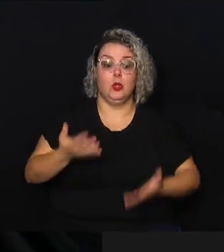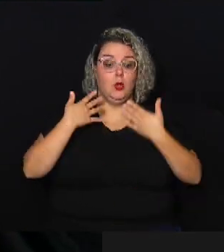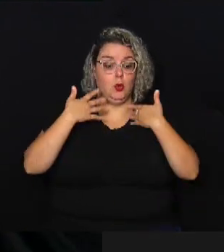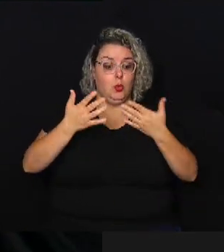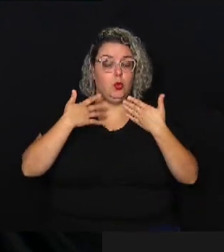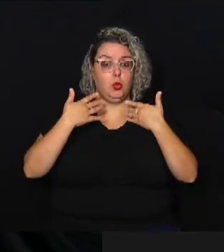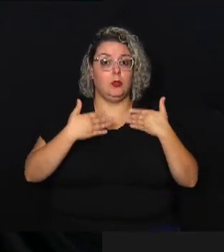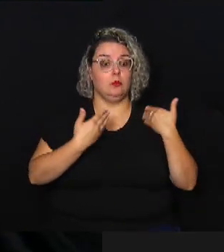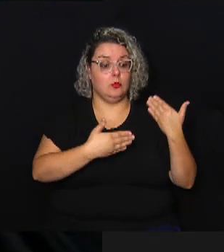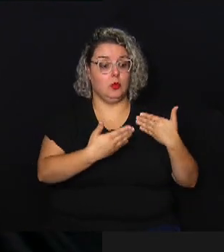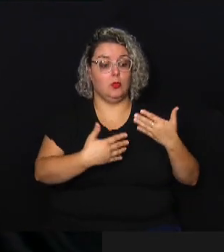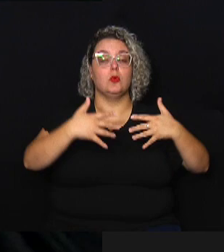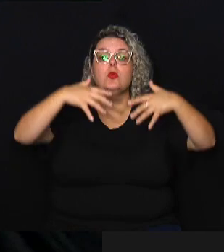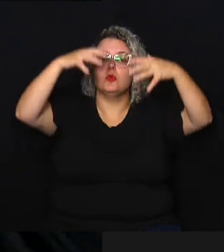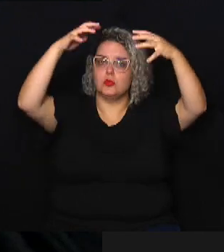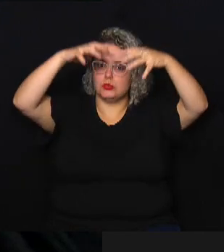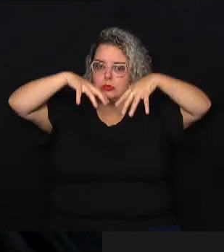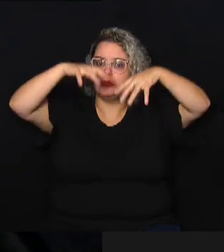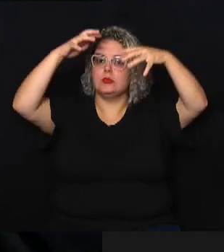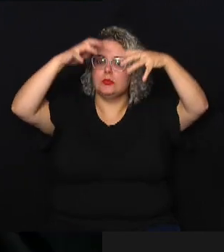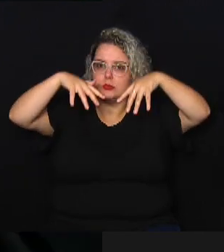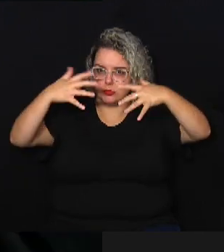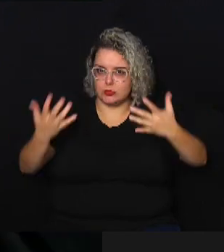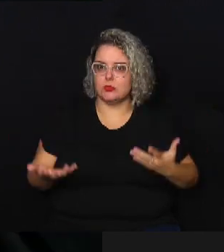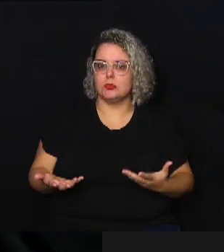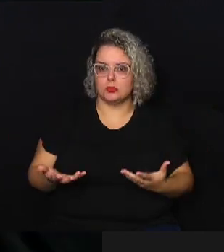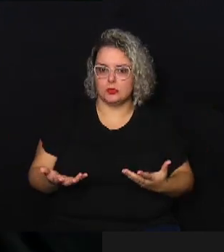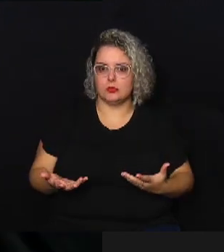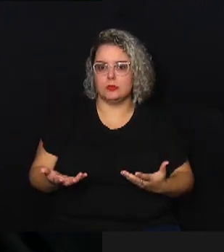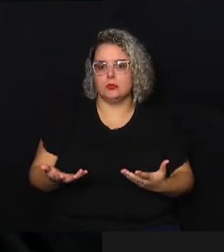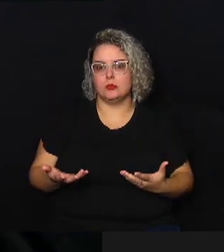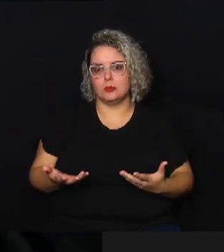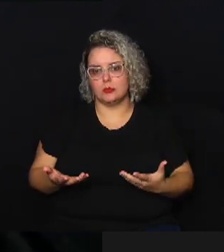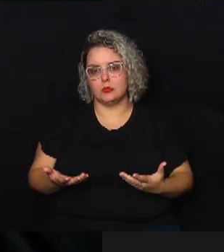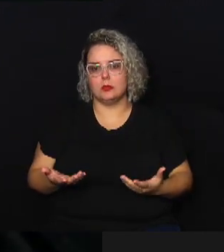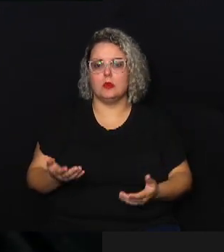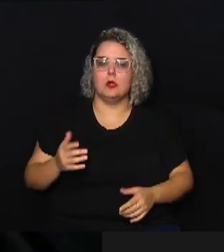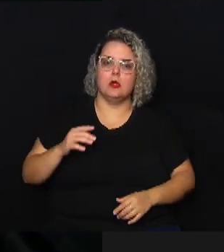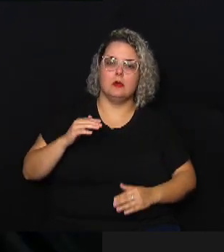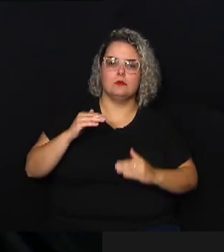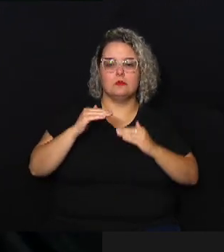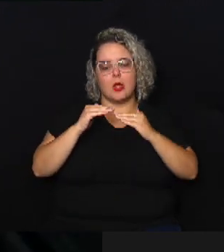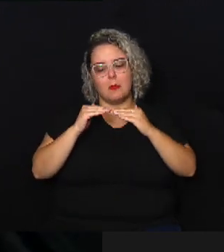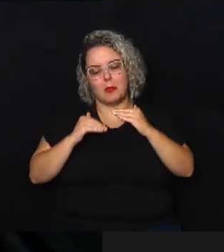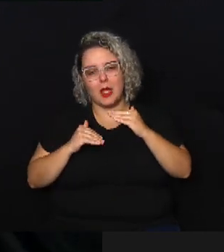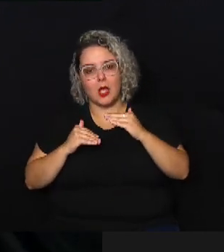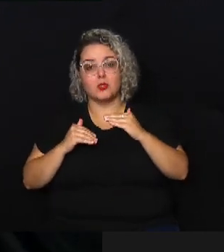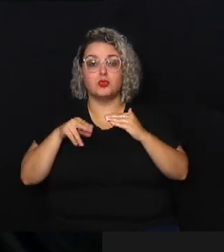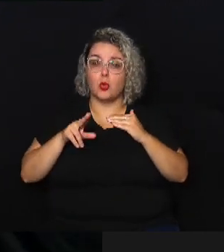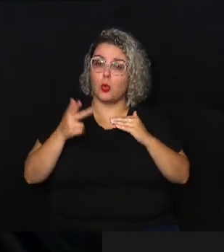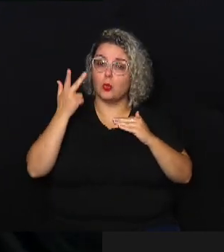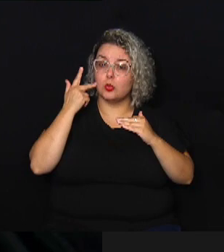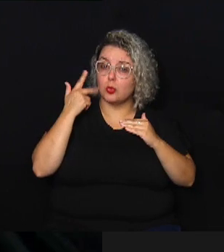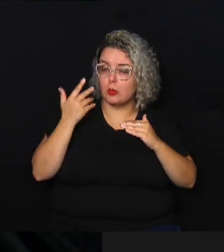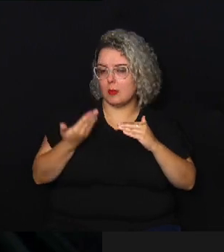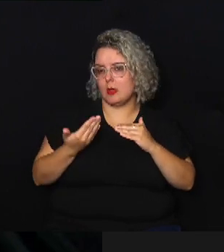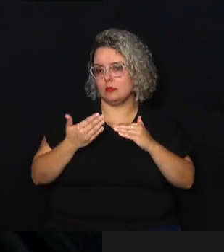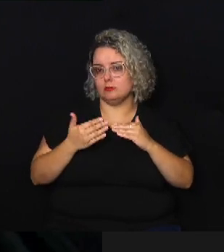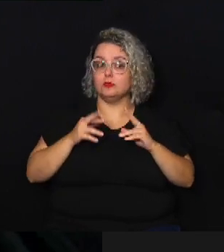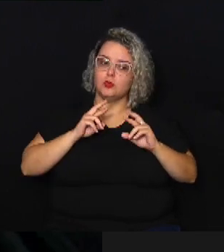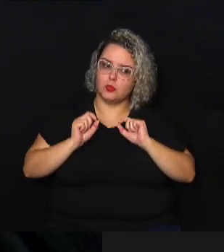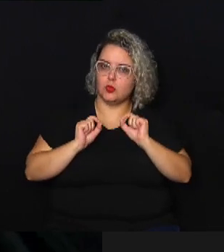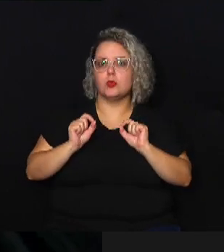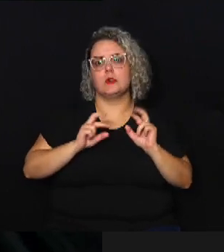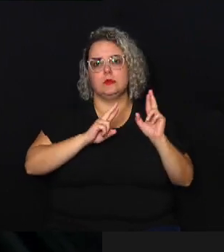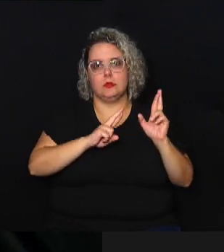vínhamos com chuva de normal ou ligeiramente abaixo da média e eventos como este